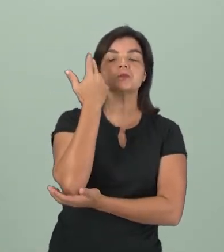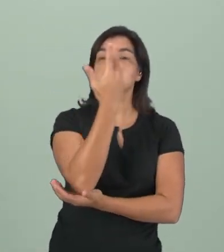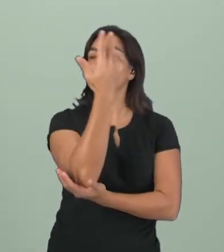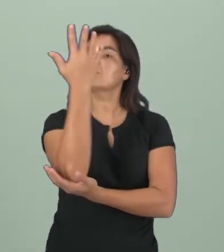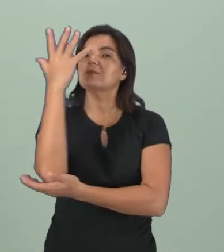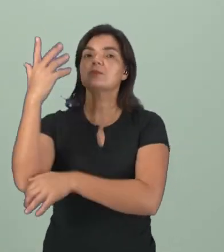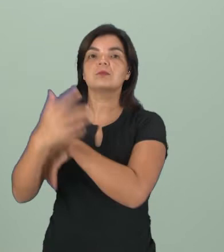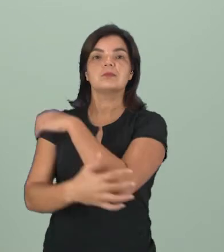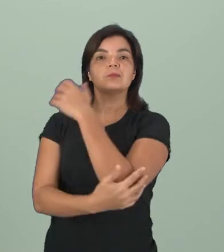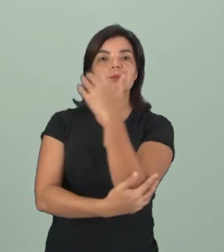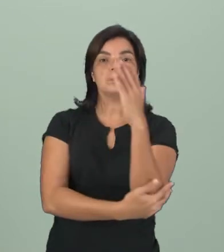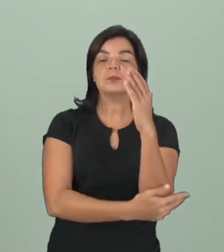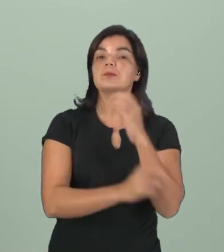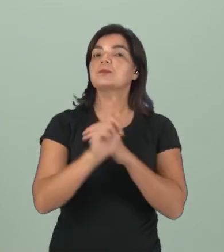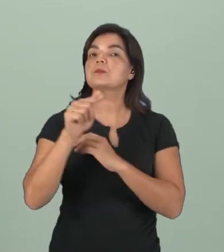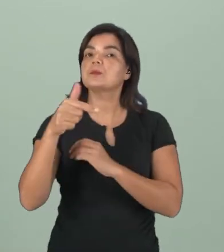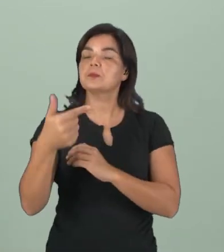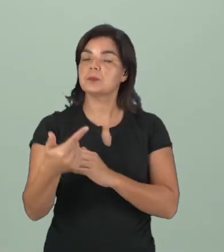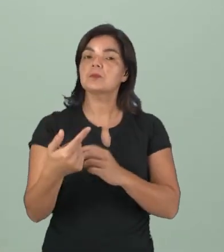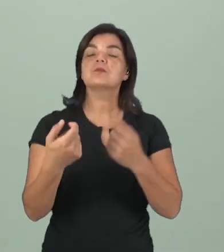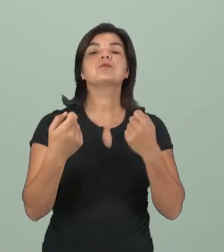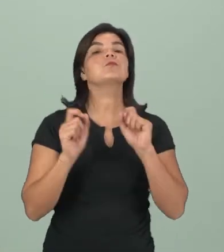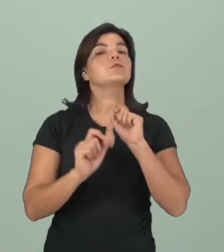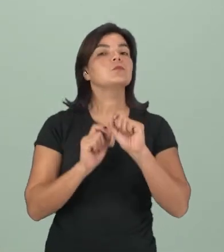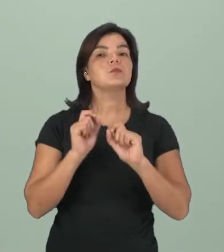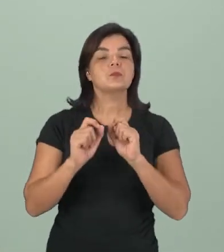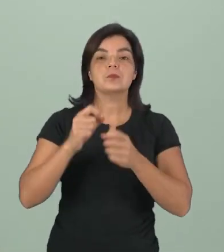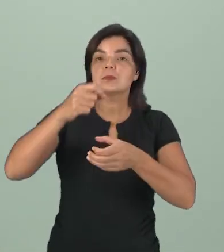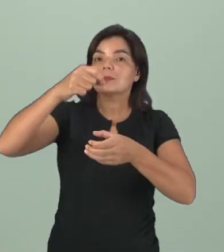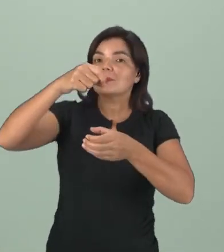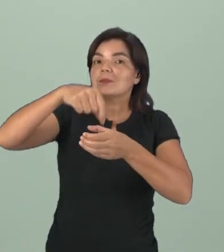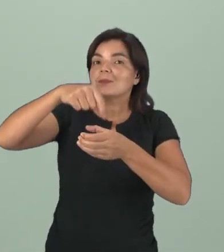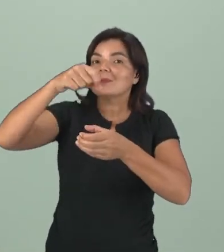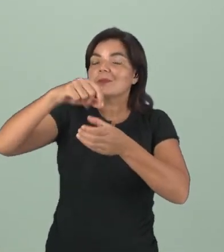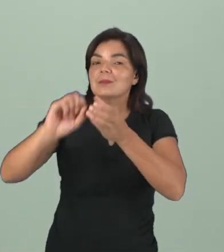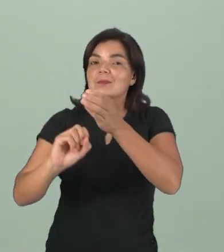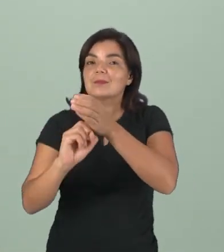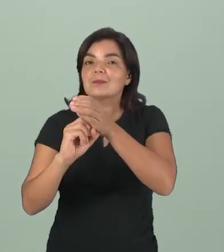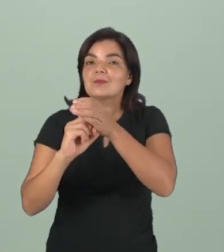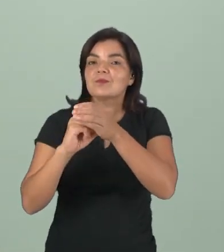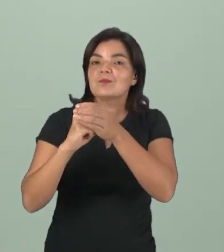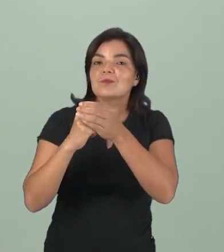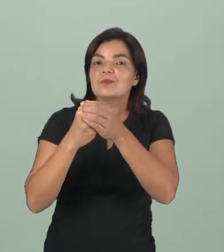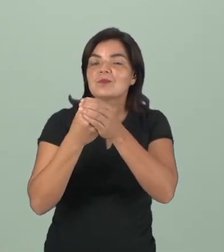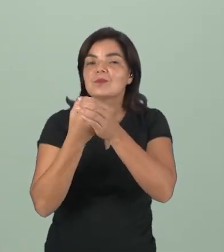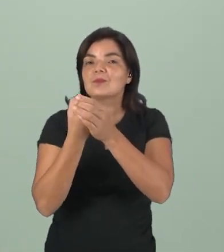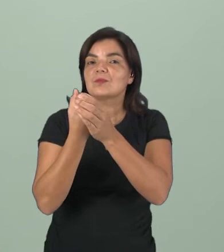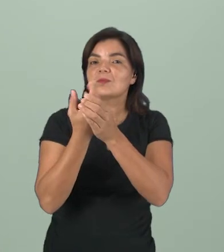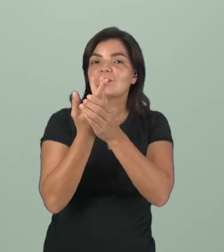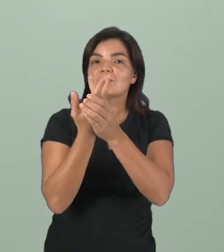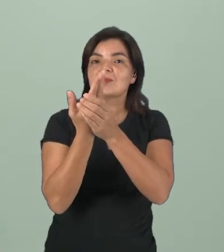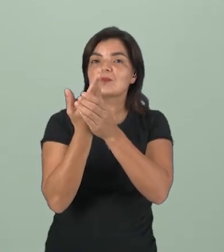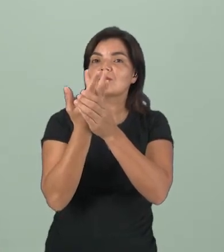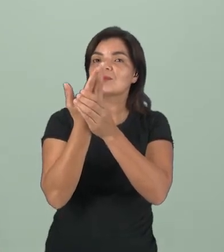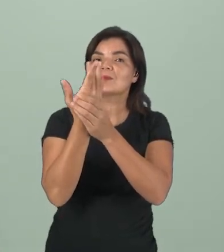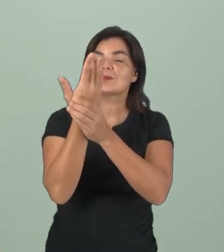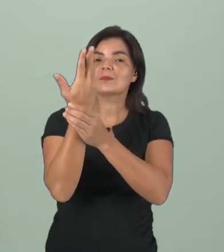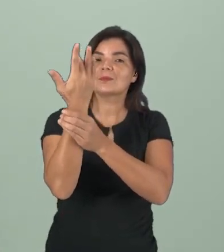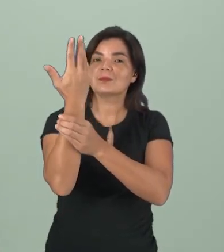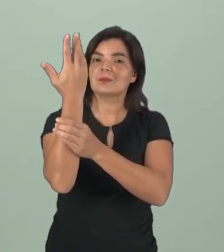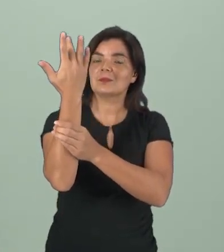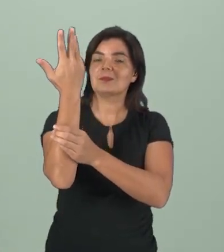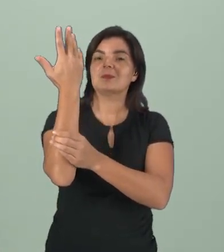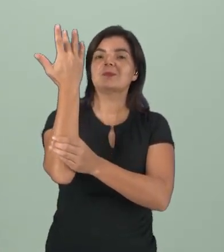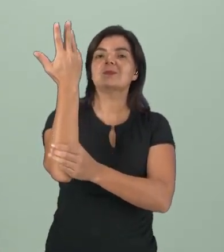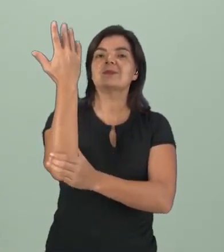floresta. E outras que são plantadas. Plantamos as sementes e delas nascem